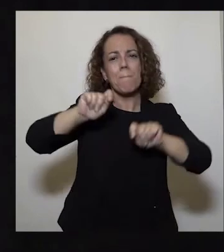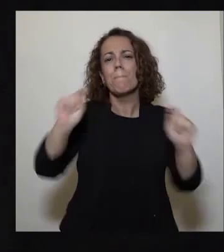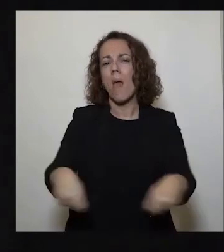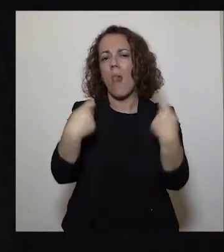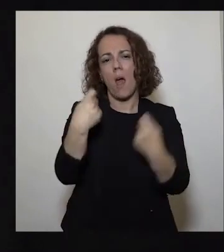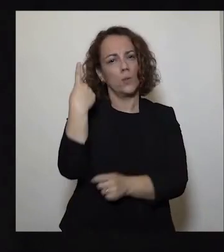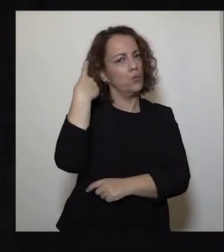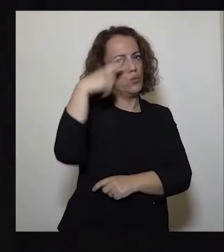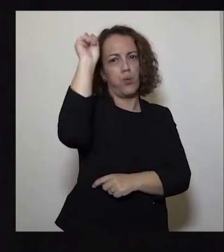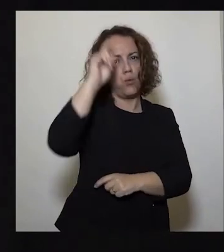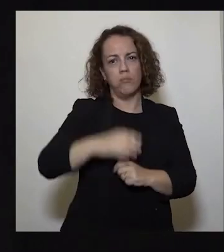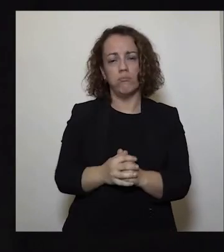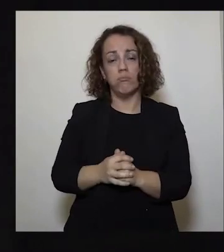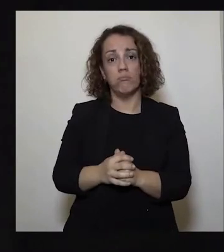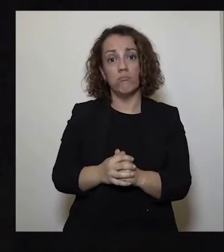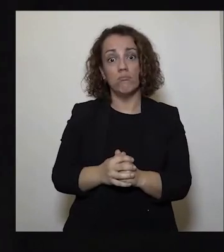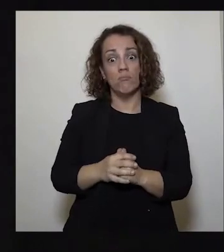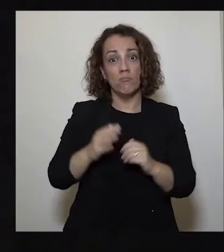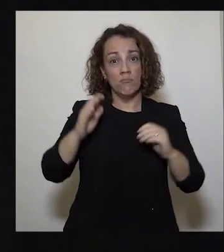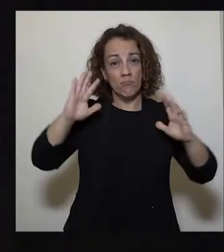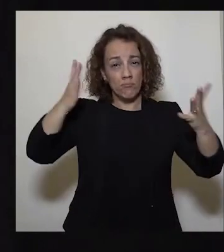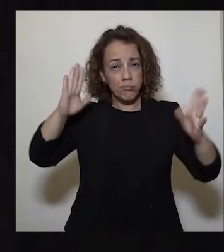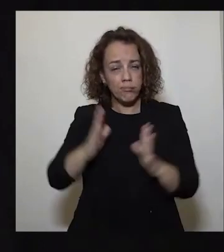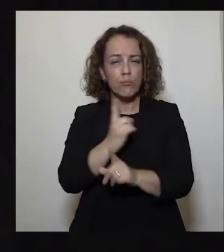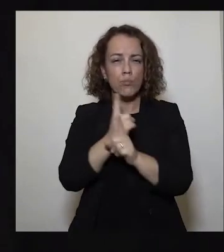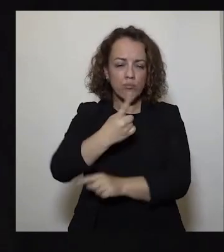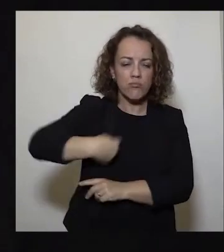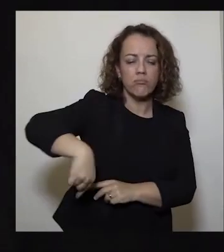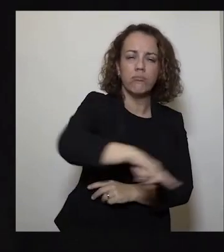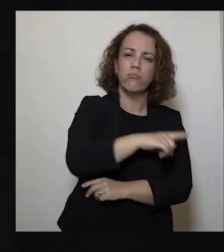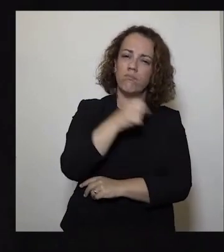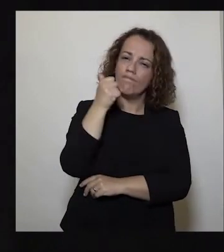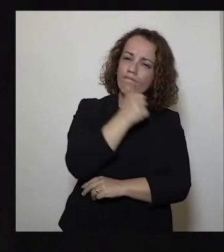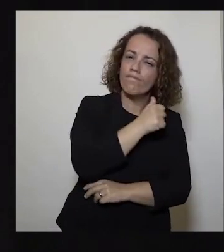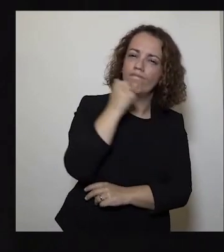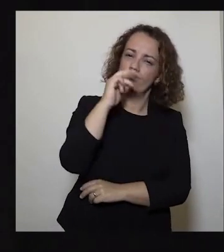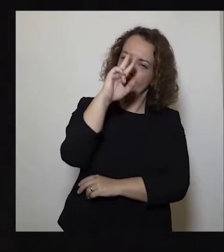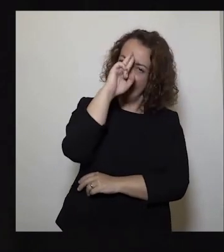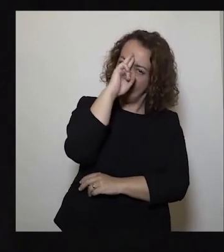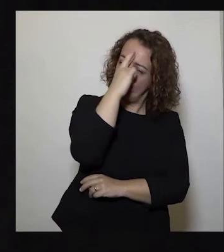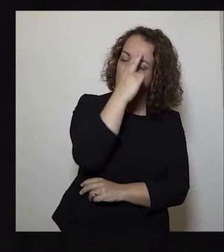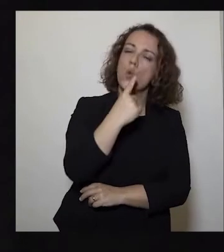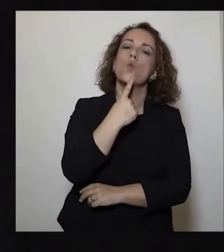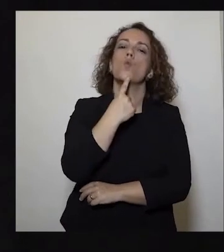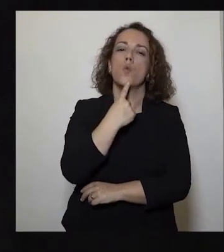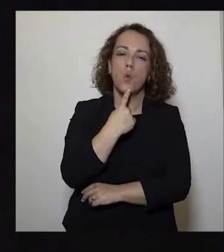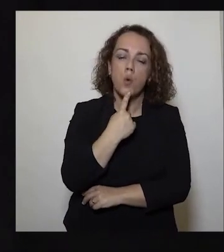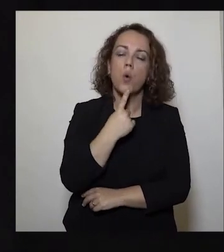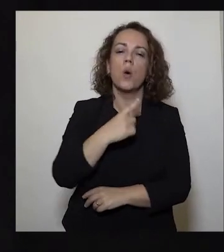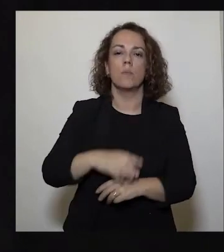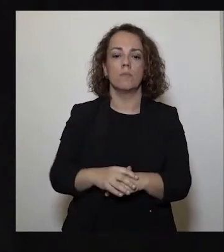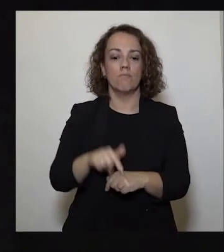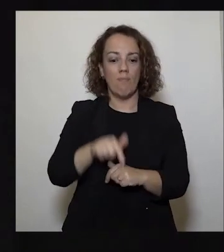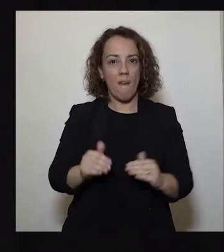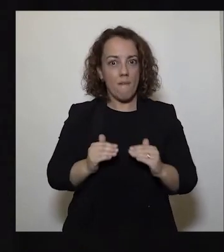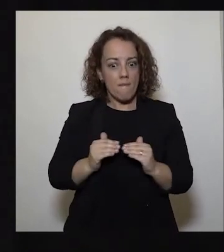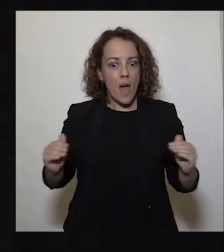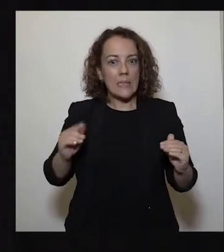milagre. É fruto de muito sacrifício. é fruto de nestas fases cruciais